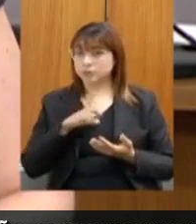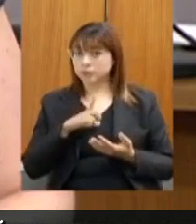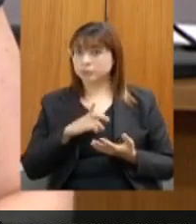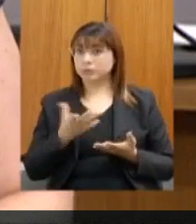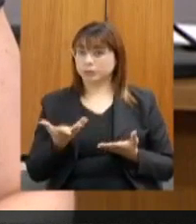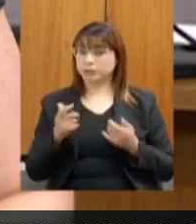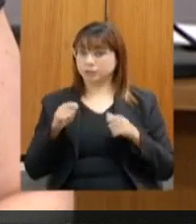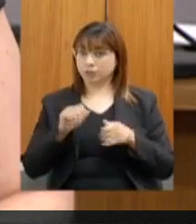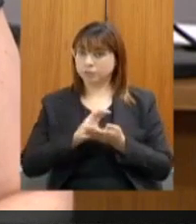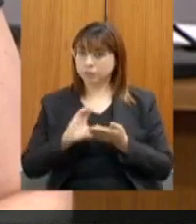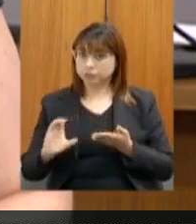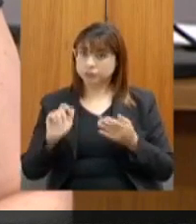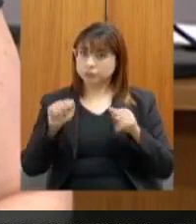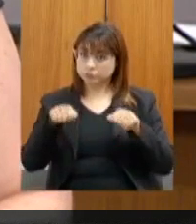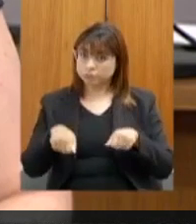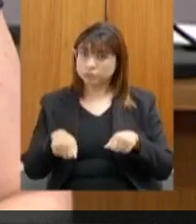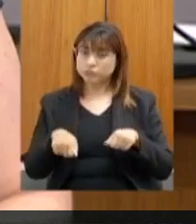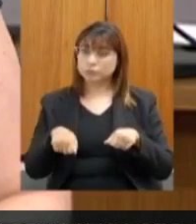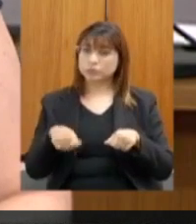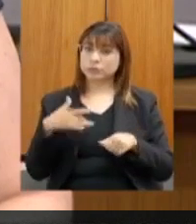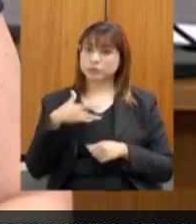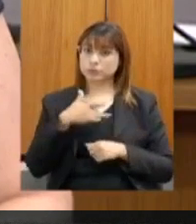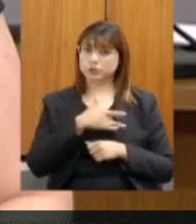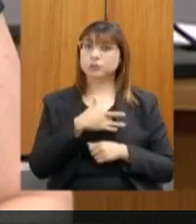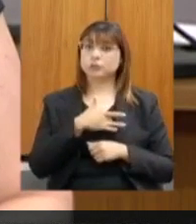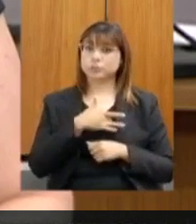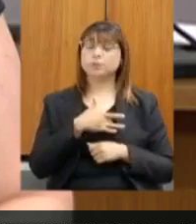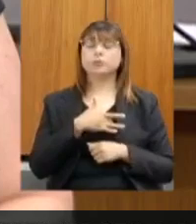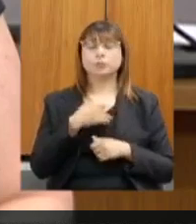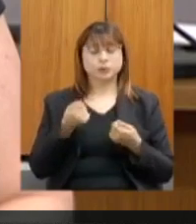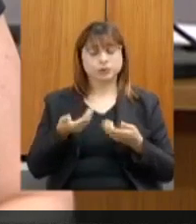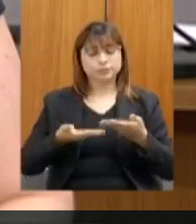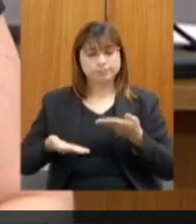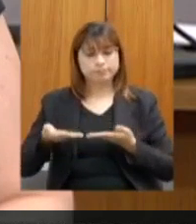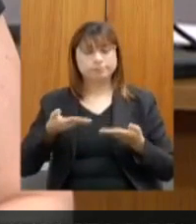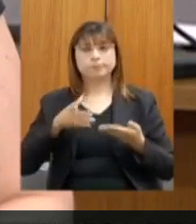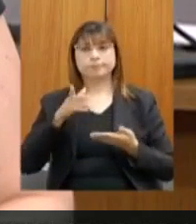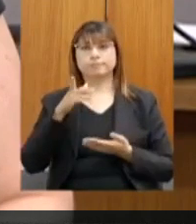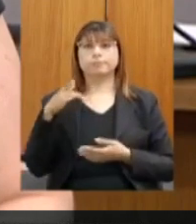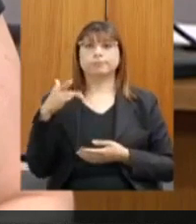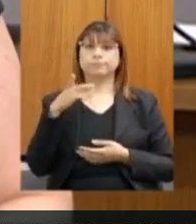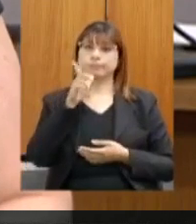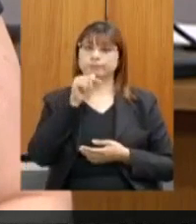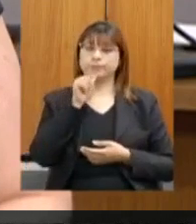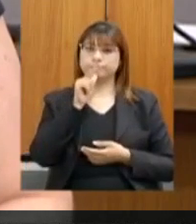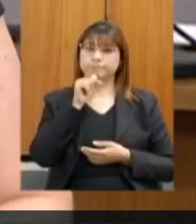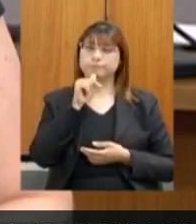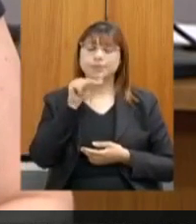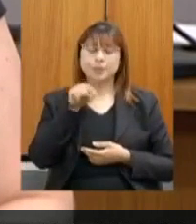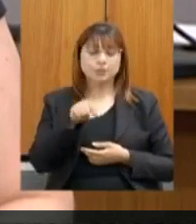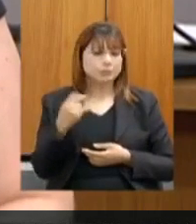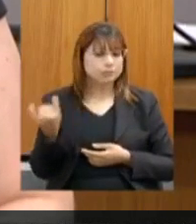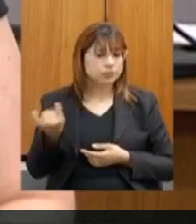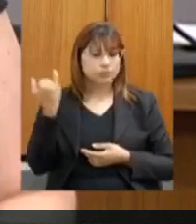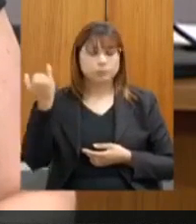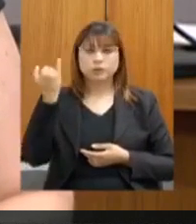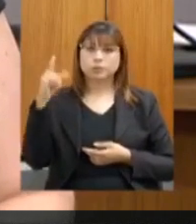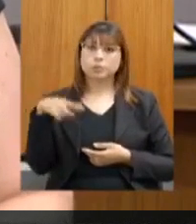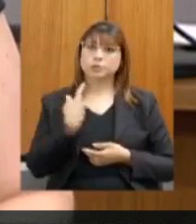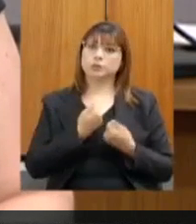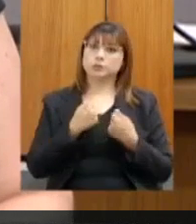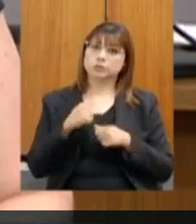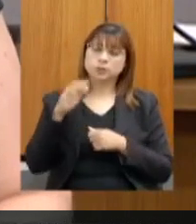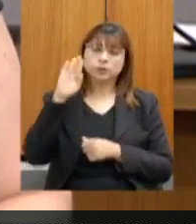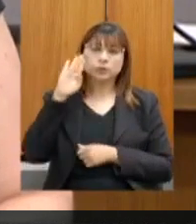eficiente que pode ser feito em saúde, é o investimento em saneamento básico, se tem uma prioridade que a gente precisa ter no nosso estado é